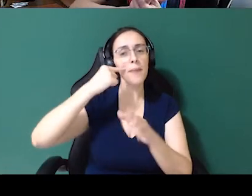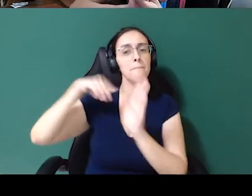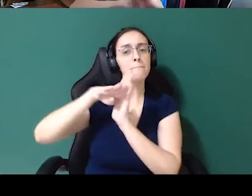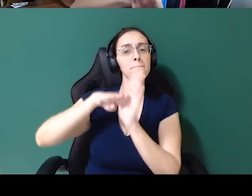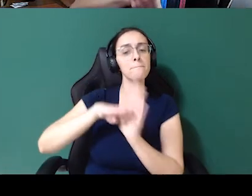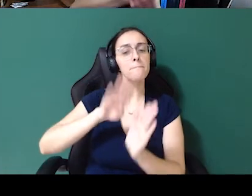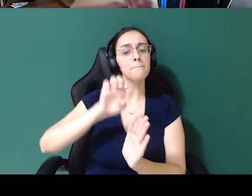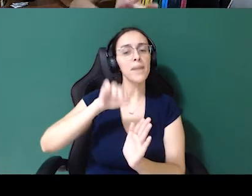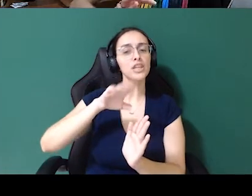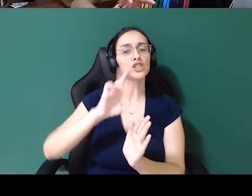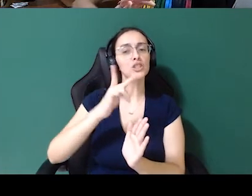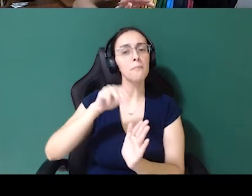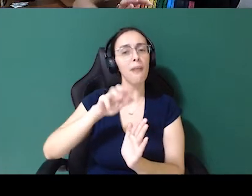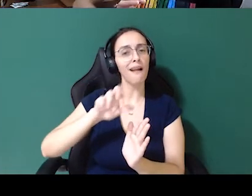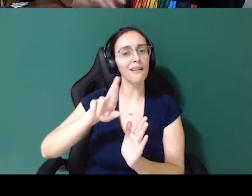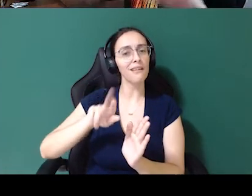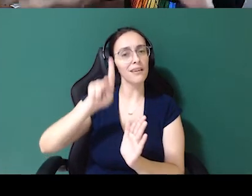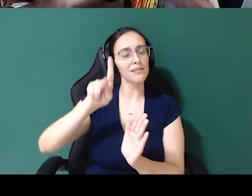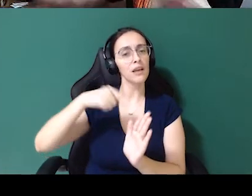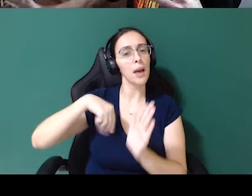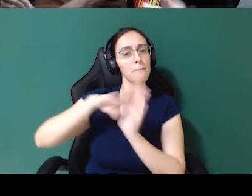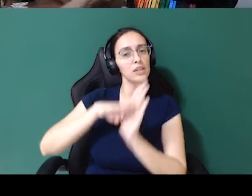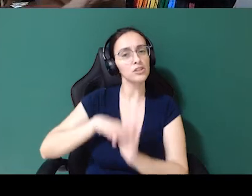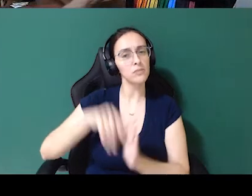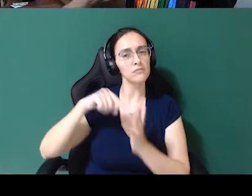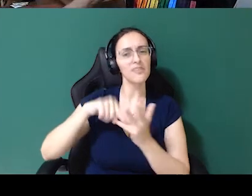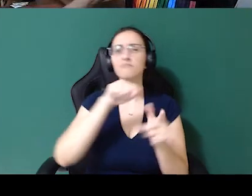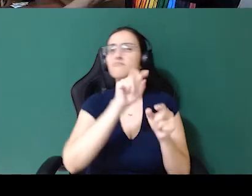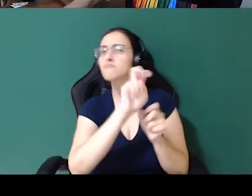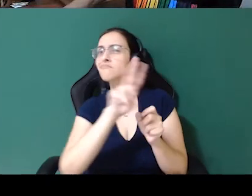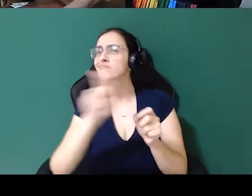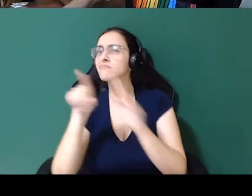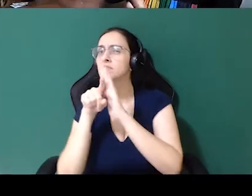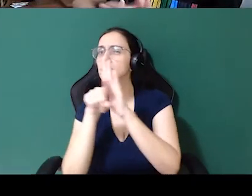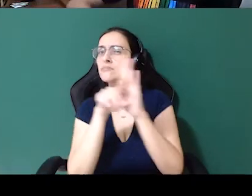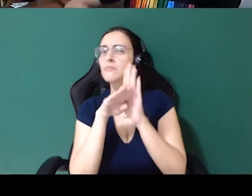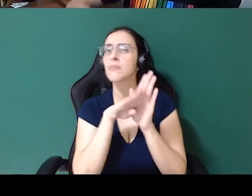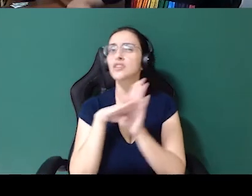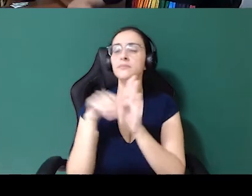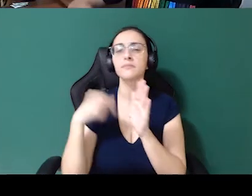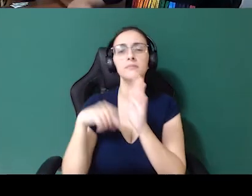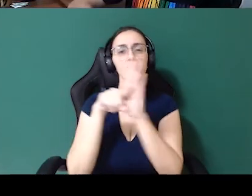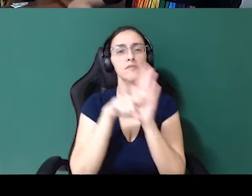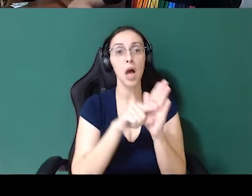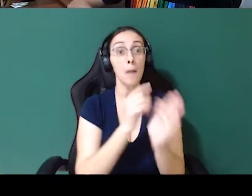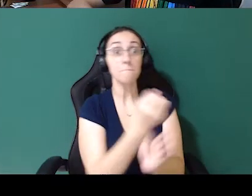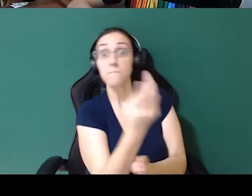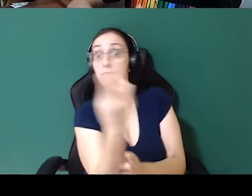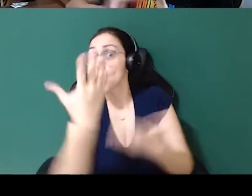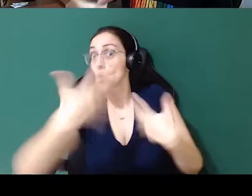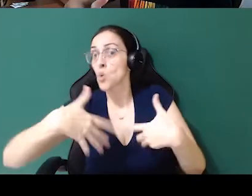quais são as pessoas que já estão fazendo comitês de diversidade por aí. É do agro. A gente não achou muitos.